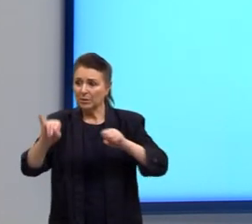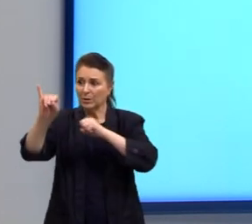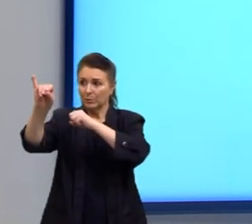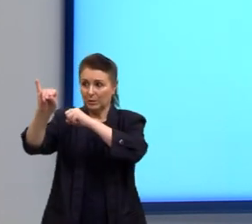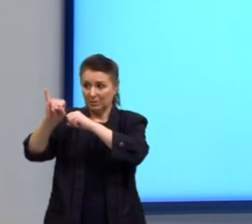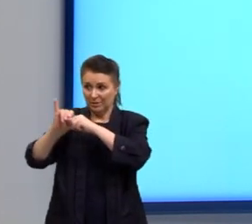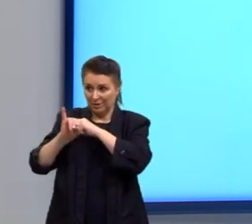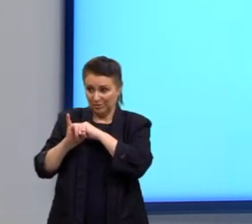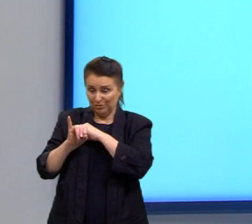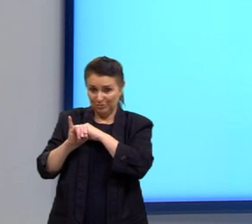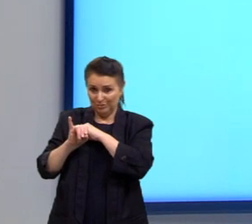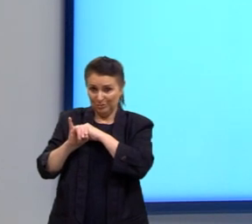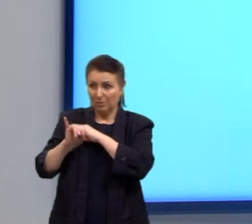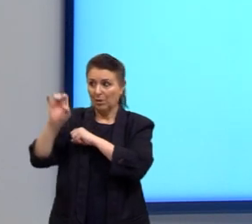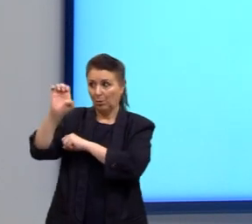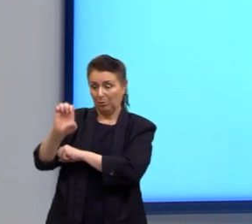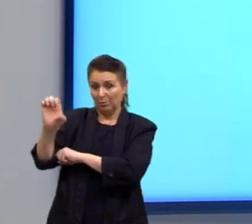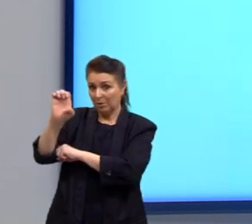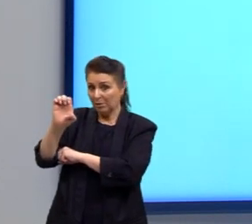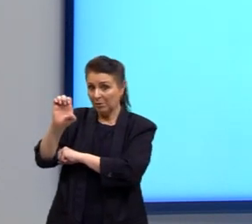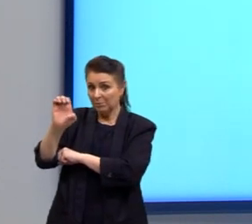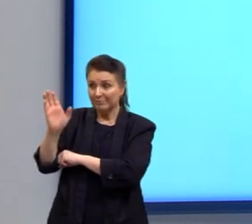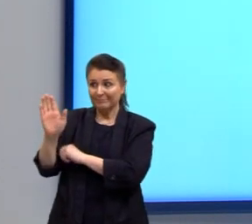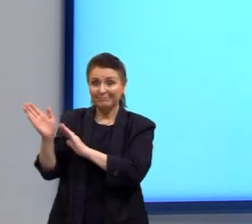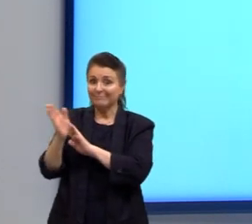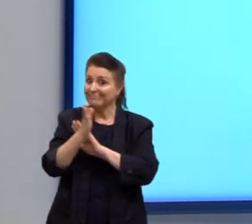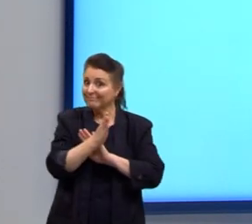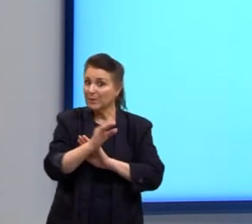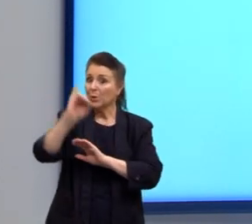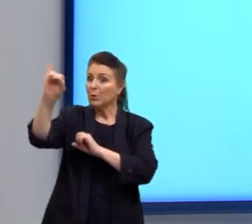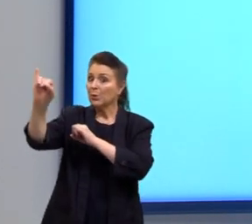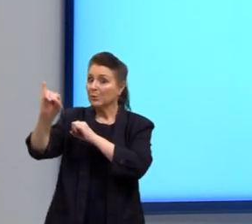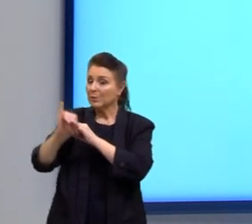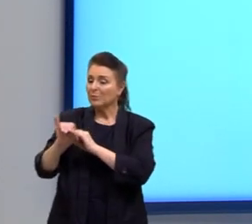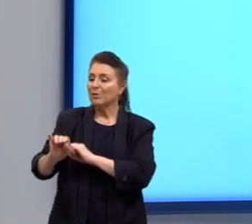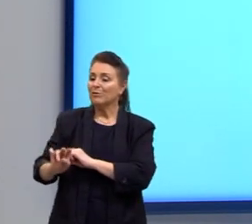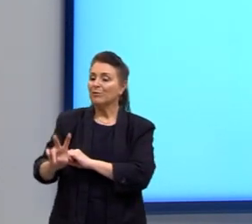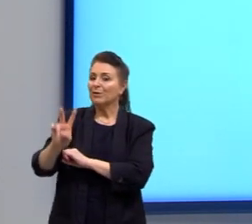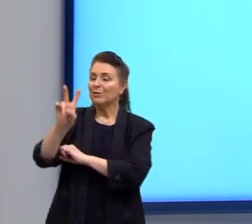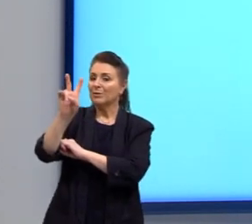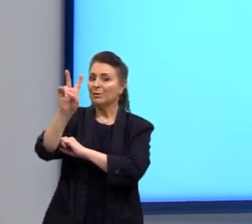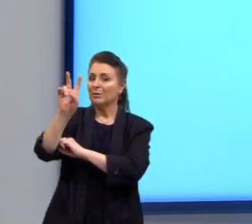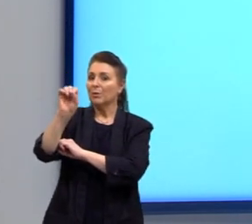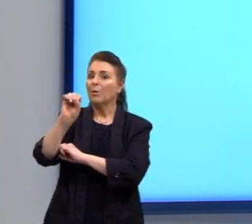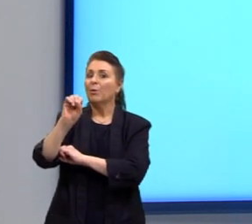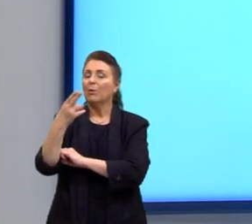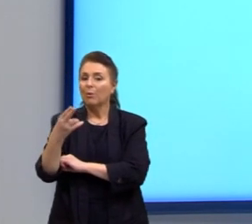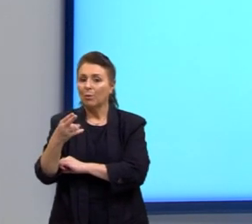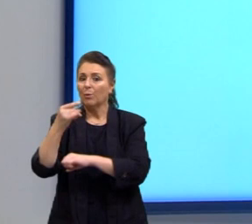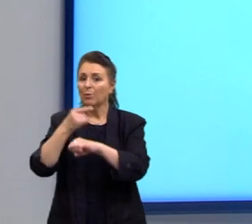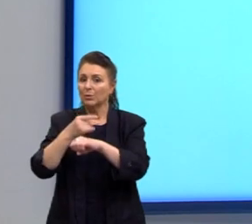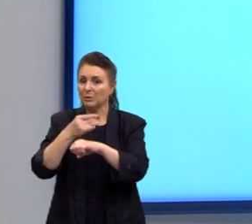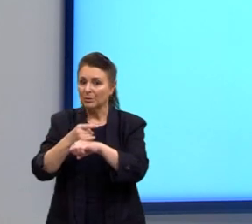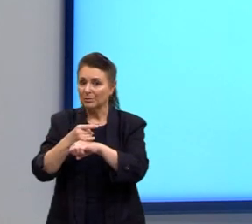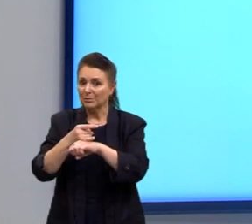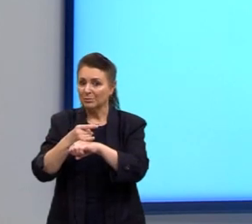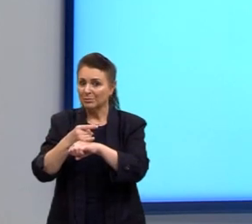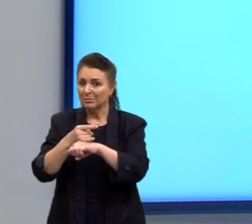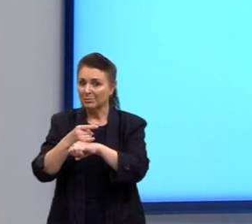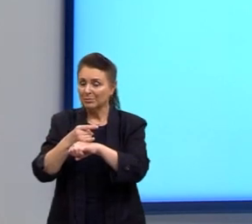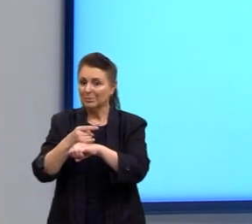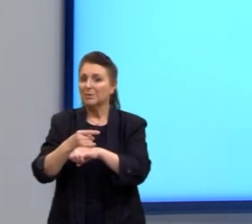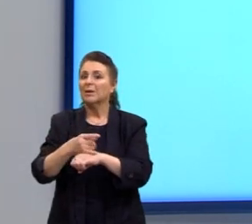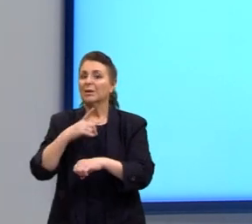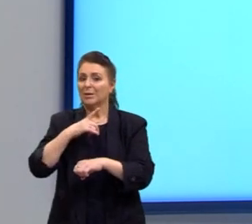é europeu ou esse imigrante é venezuelano ou oitiano ou africano. Há algumas reflexões que a gente